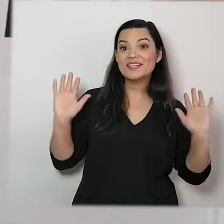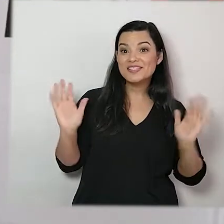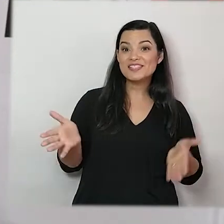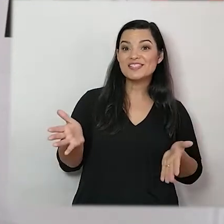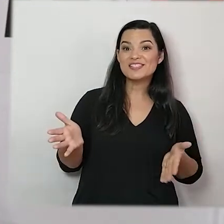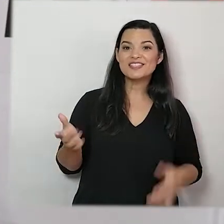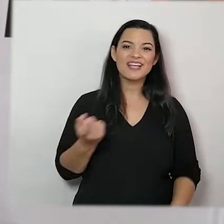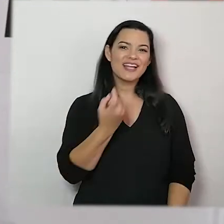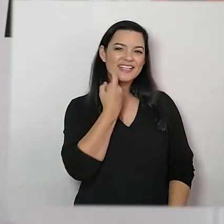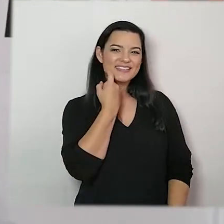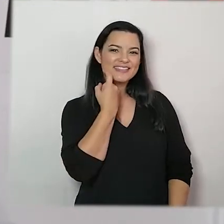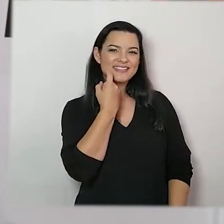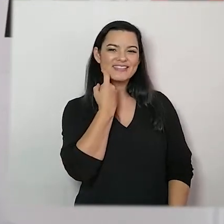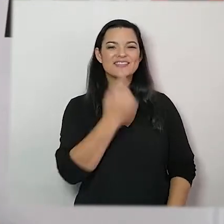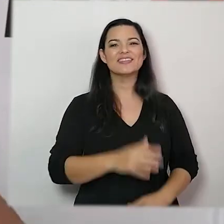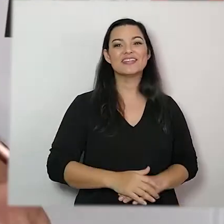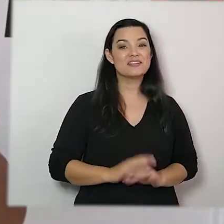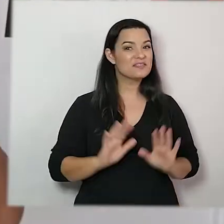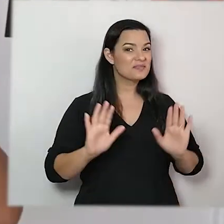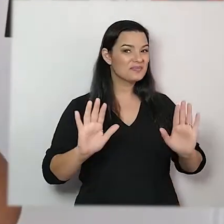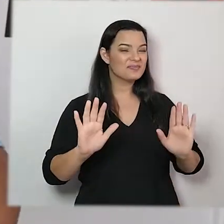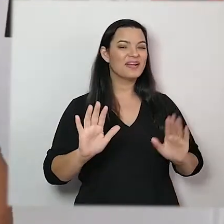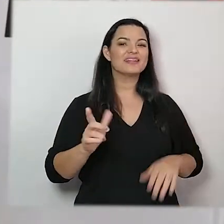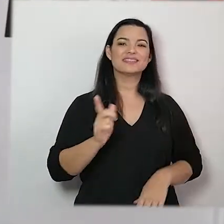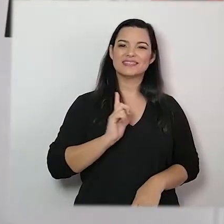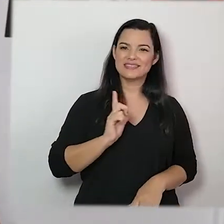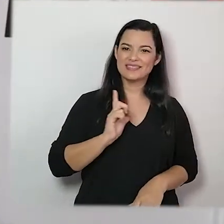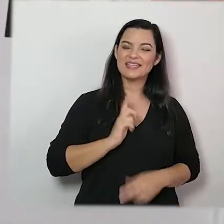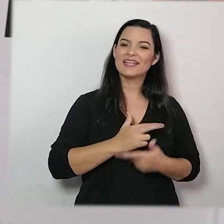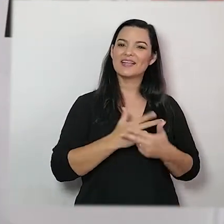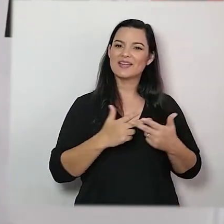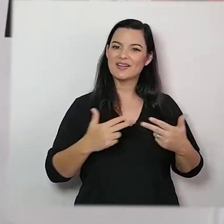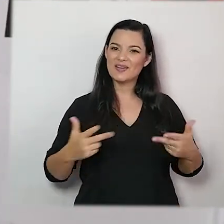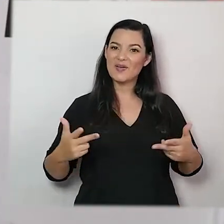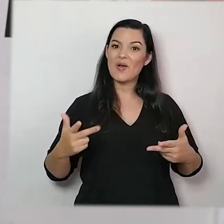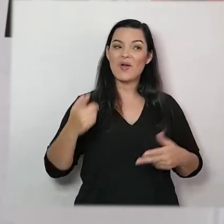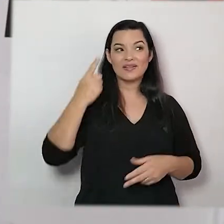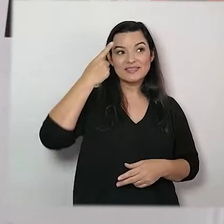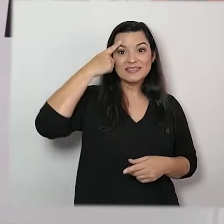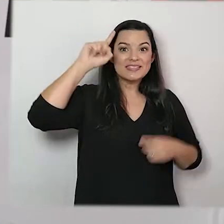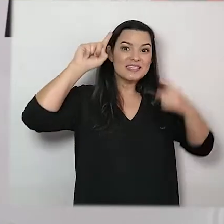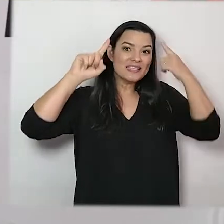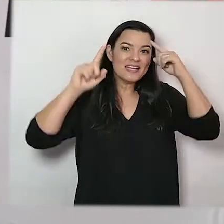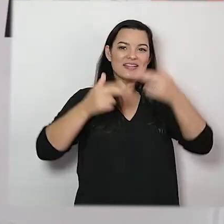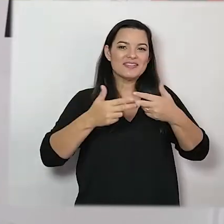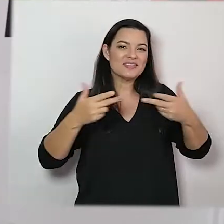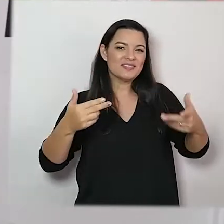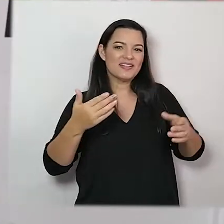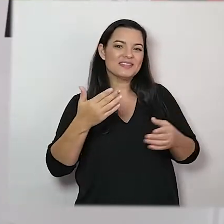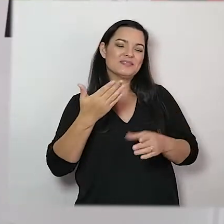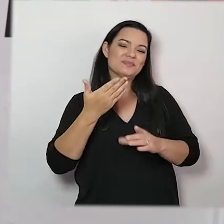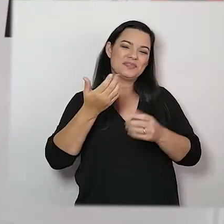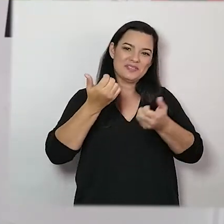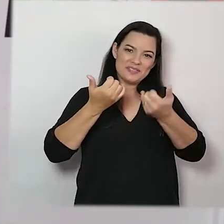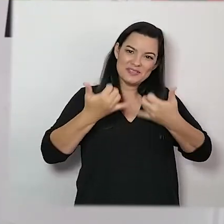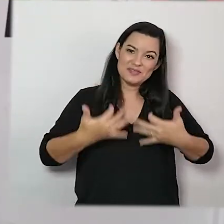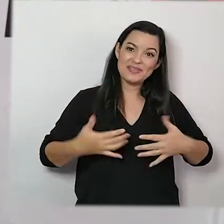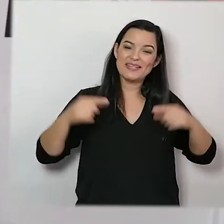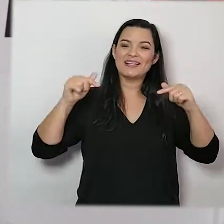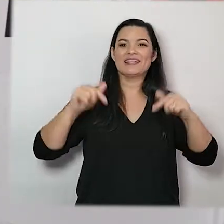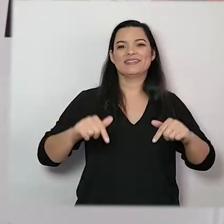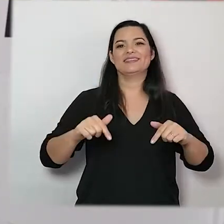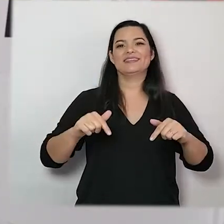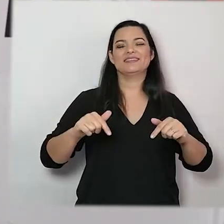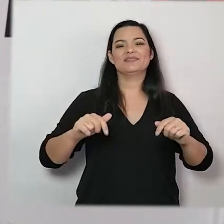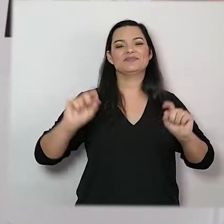Chegamos a sexta-feira, mas ainda temos algumas ideias para serem compartilhadas aqui